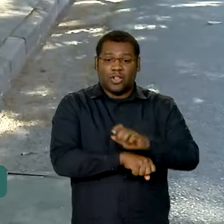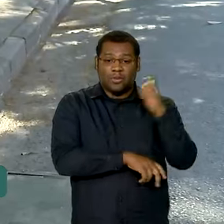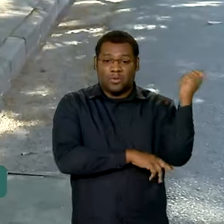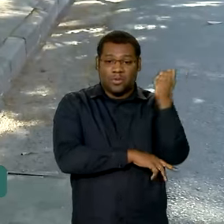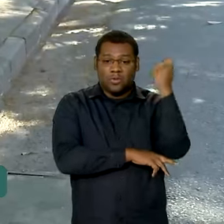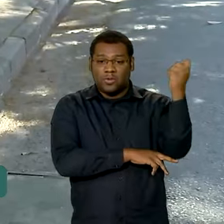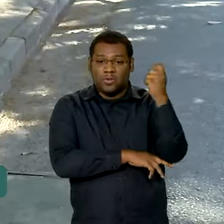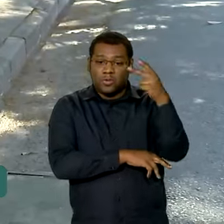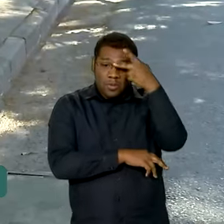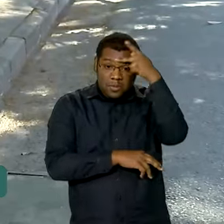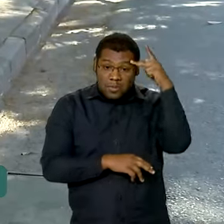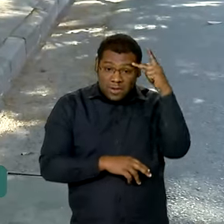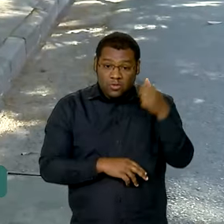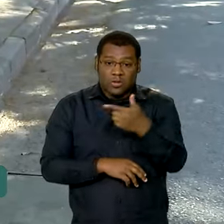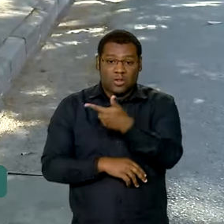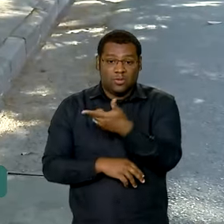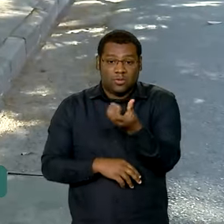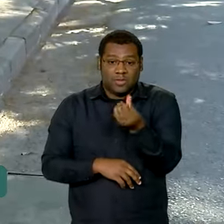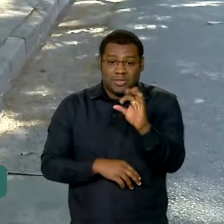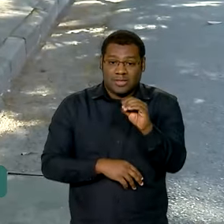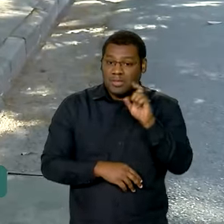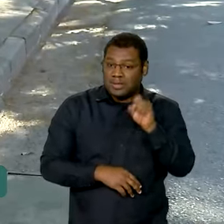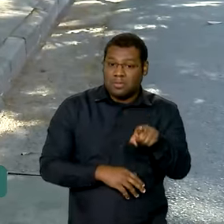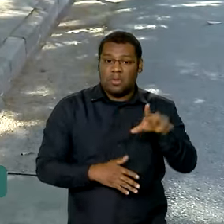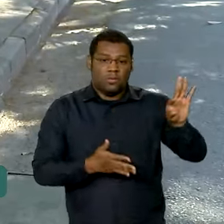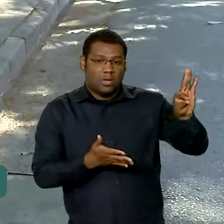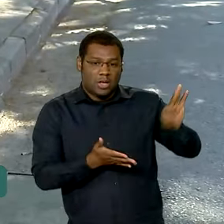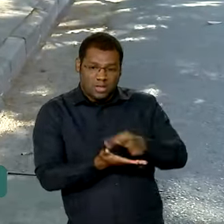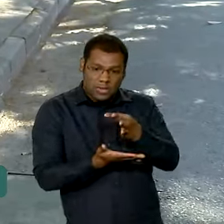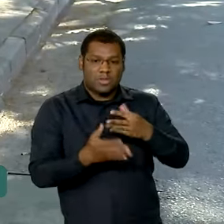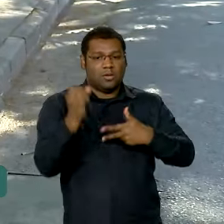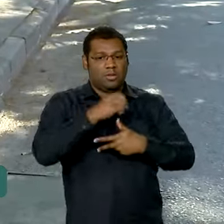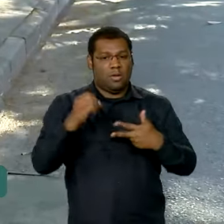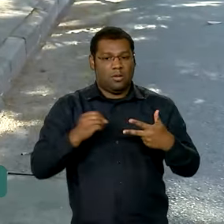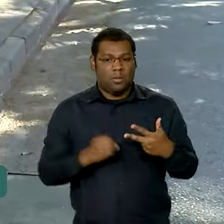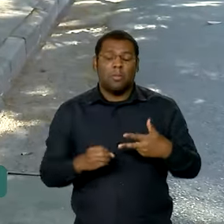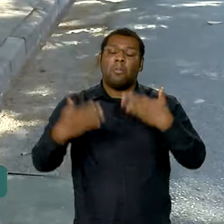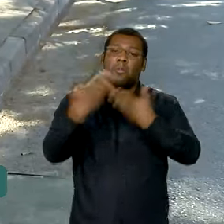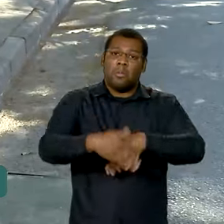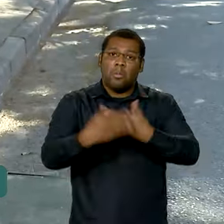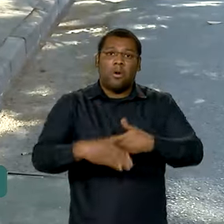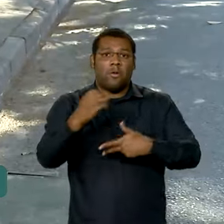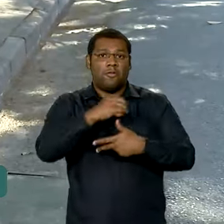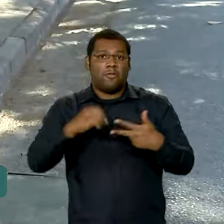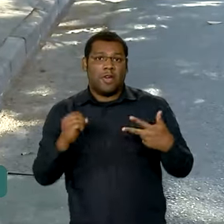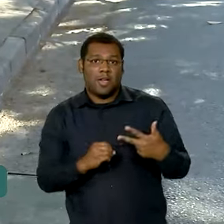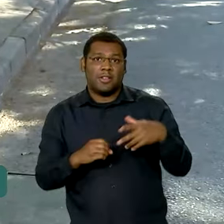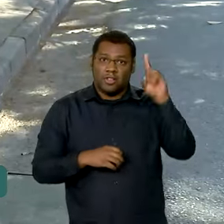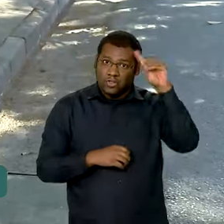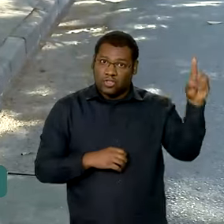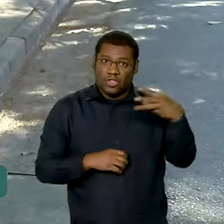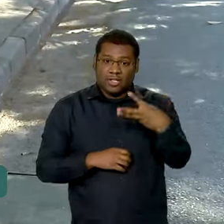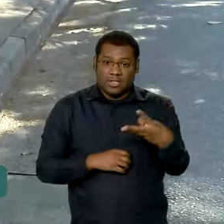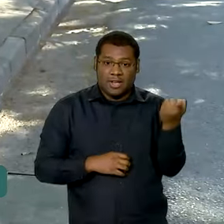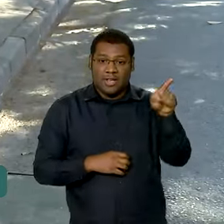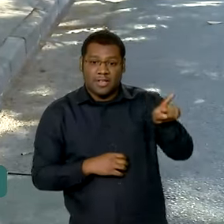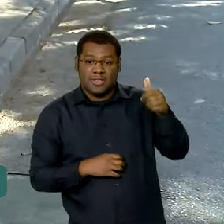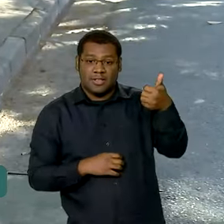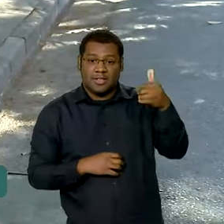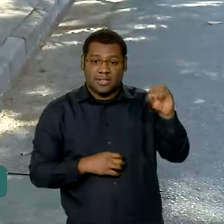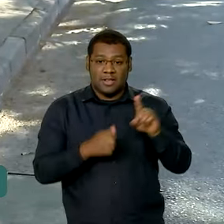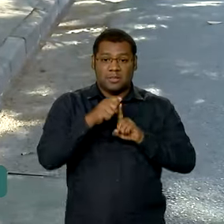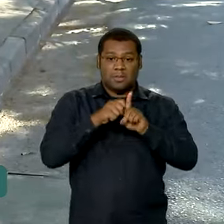mil inscritos. As provas do Enem, Vanessa, vão acontecer nos dias 3 e 10 de